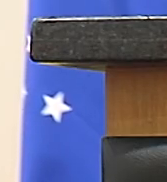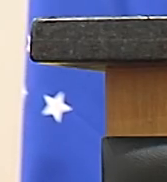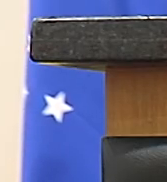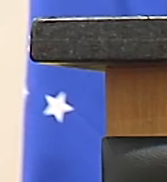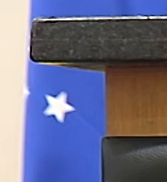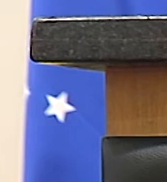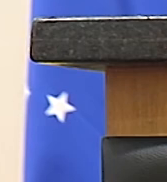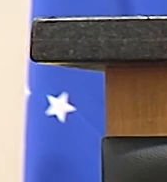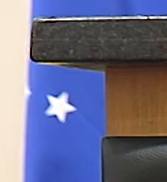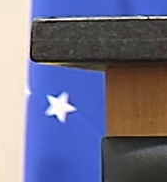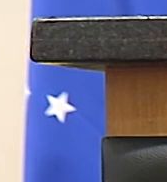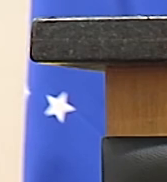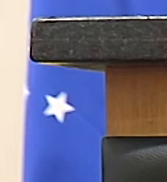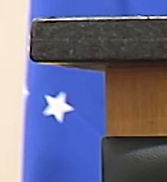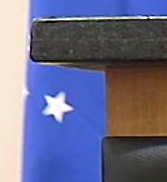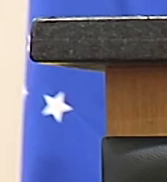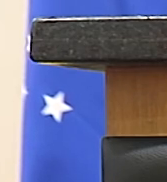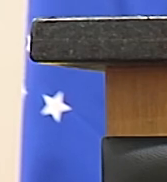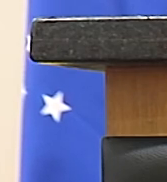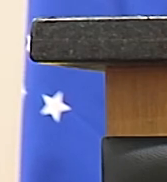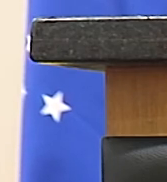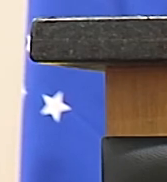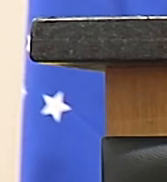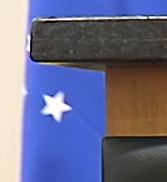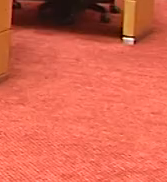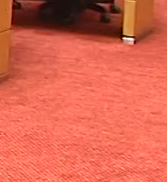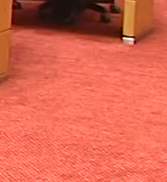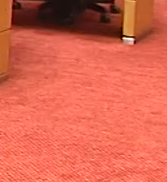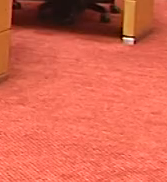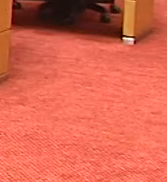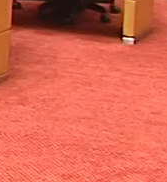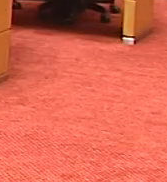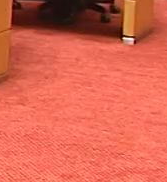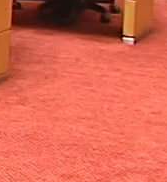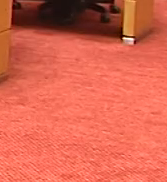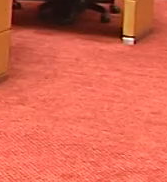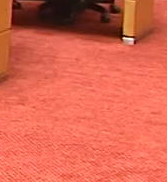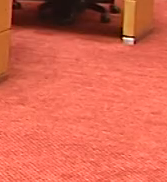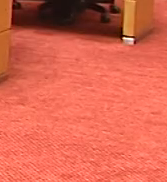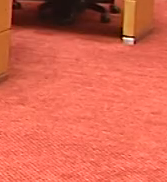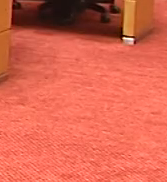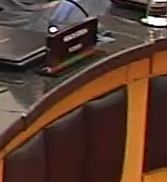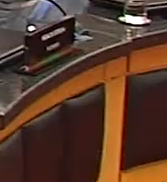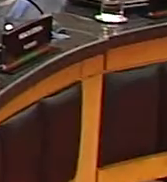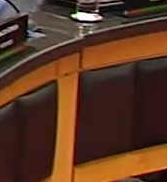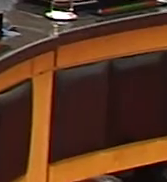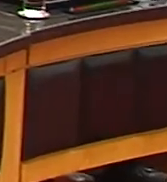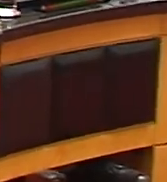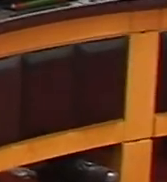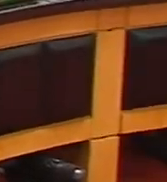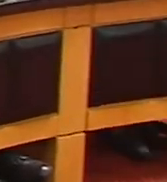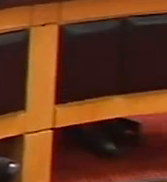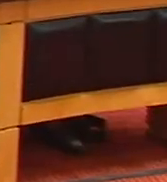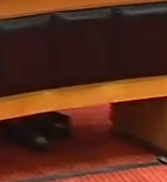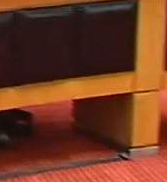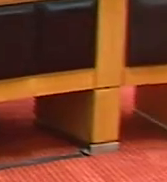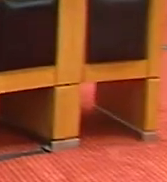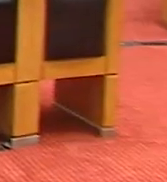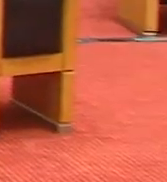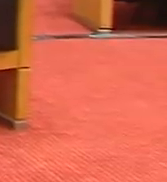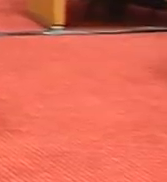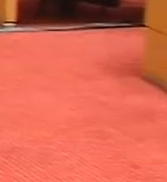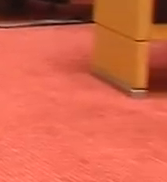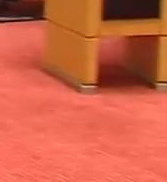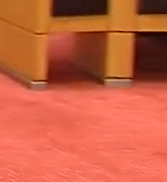a Assembleia Legislativa está pronta para retomar os trabalhos. A primeira sessão ordinária do ano está marcada para esta quarta